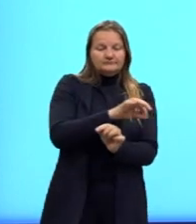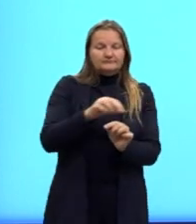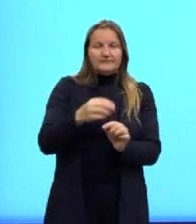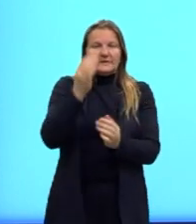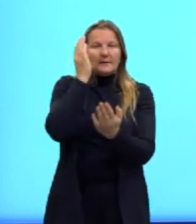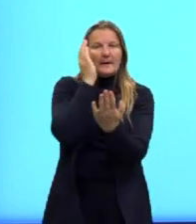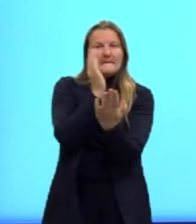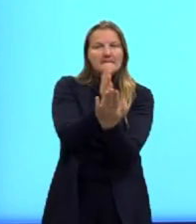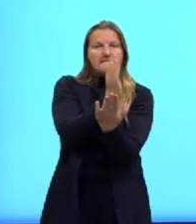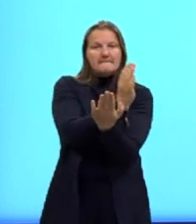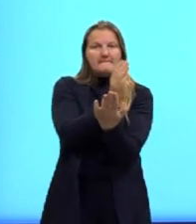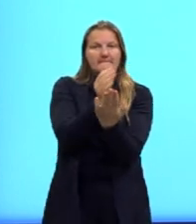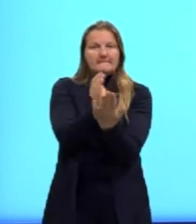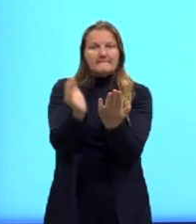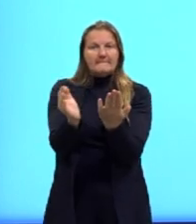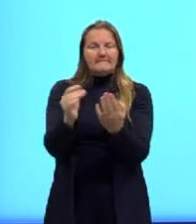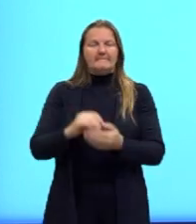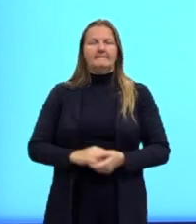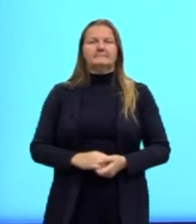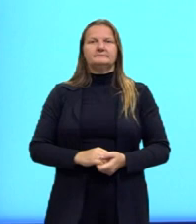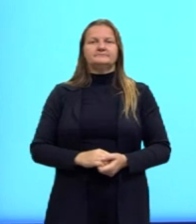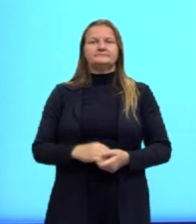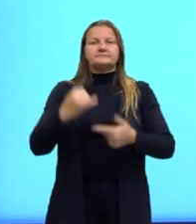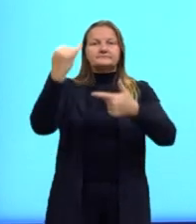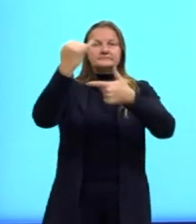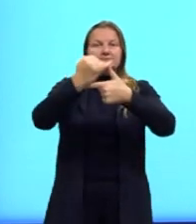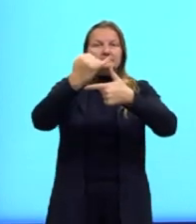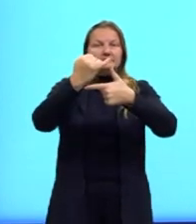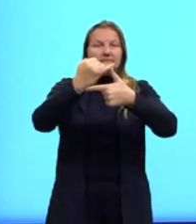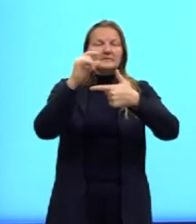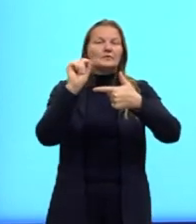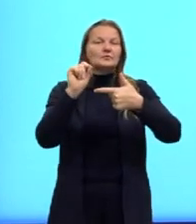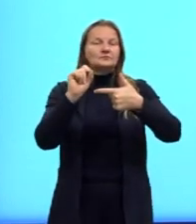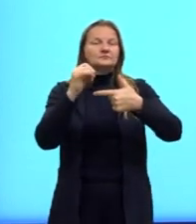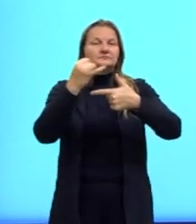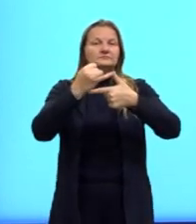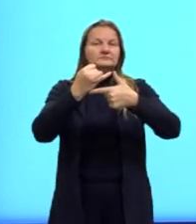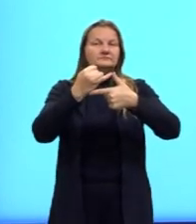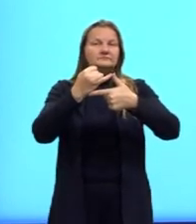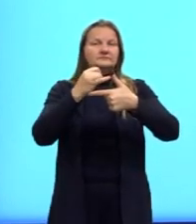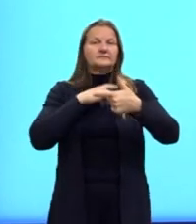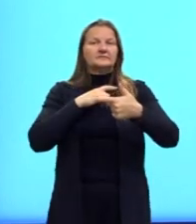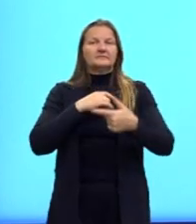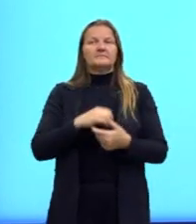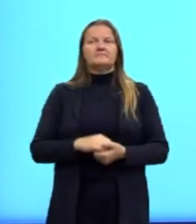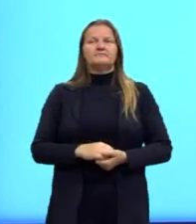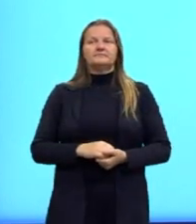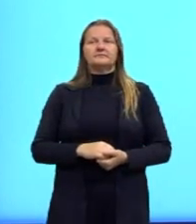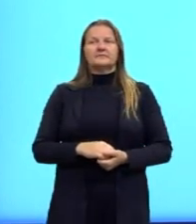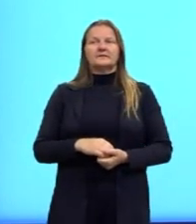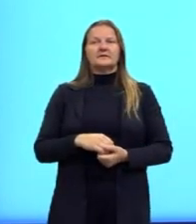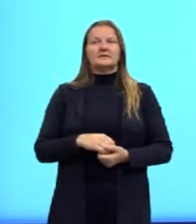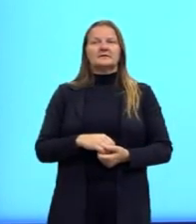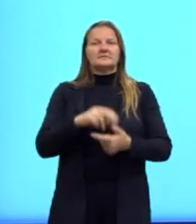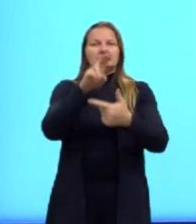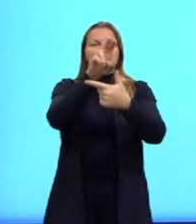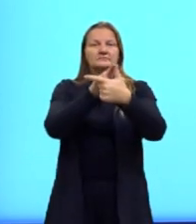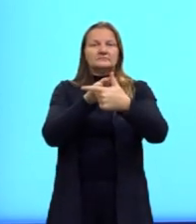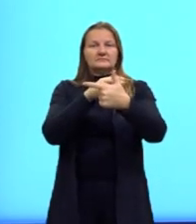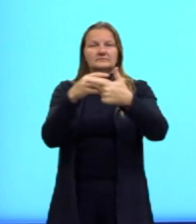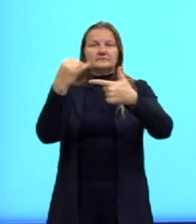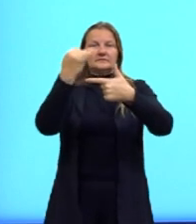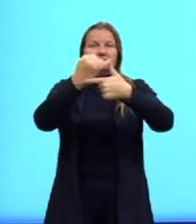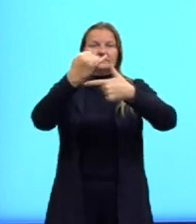nós pegamos metade. Então, agora, no teorema de Pitágoras, aqui nós temos o 3 sendo a hipotenusa. Então,